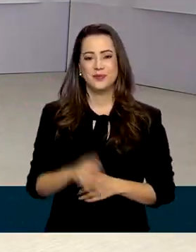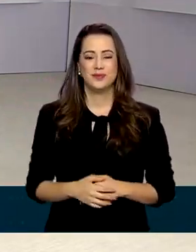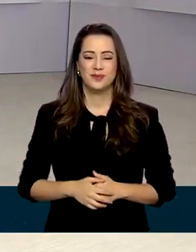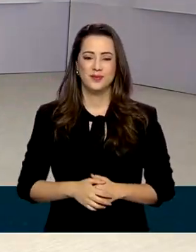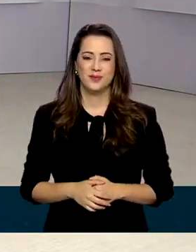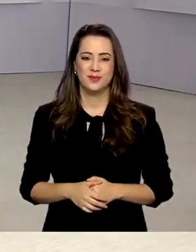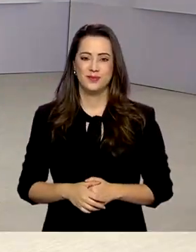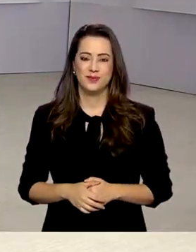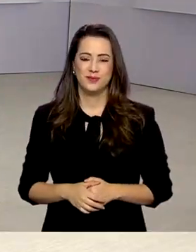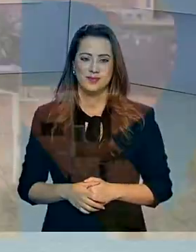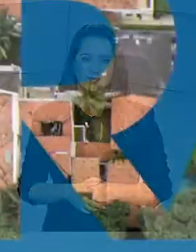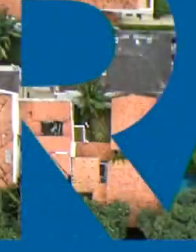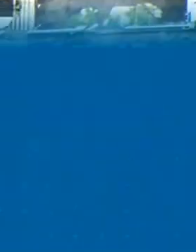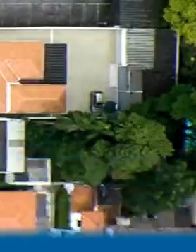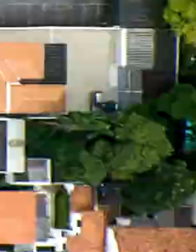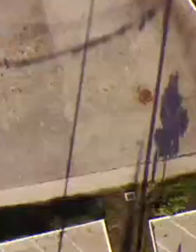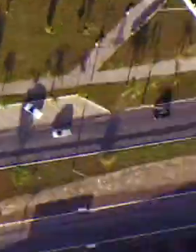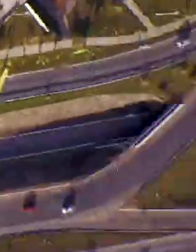a próxima edição. Tchau!